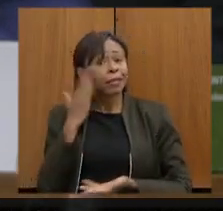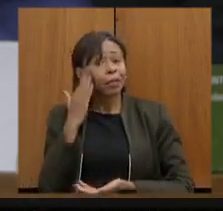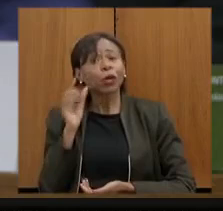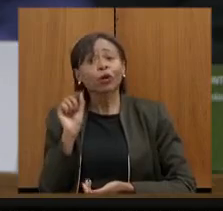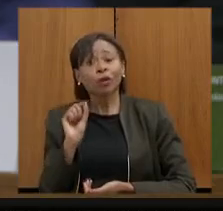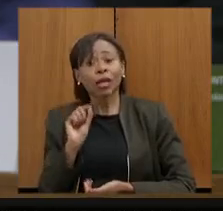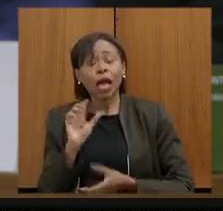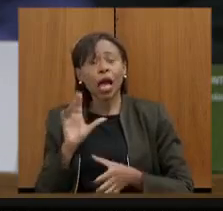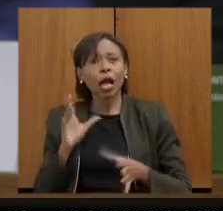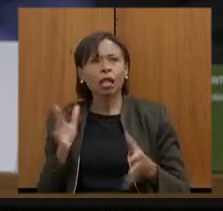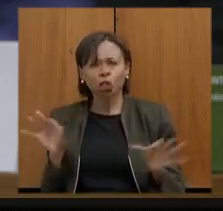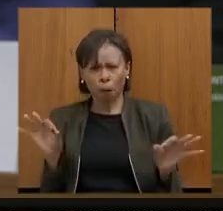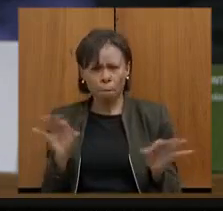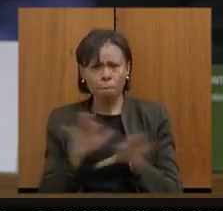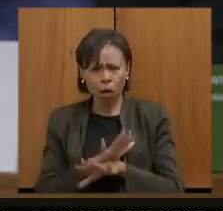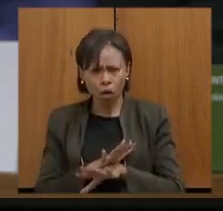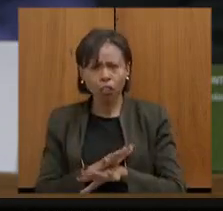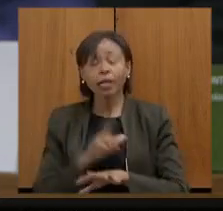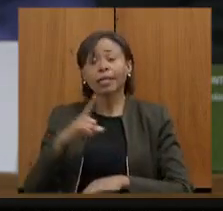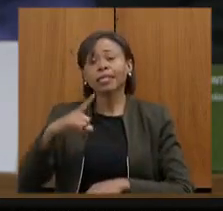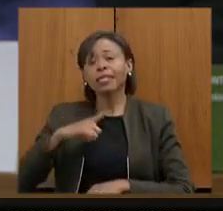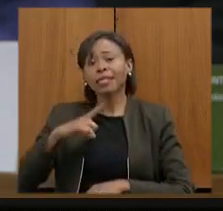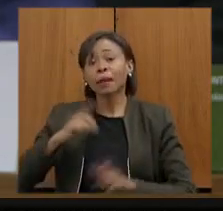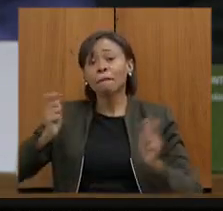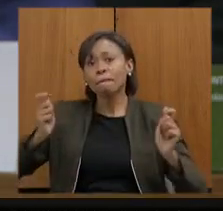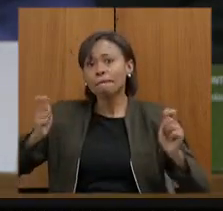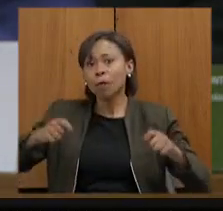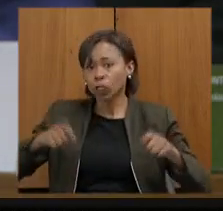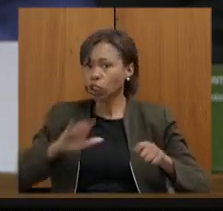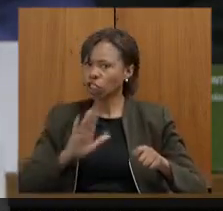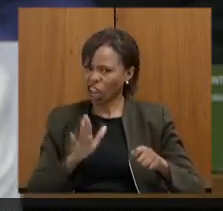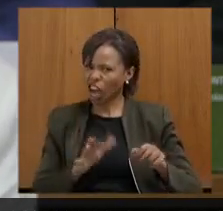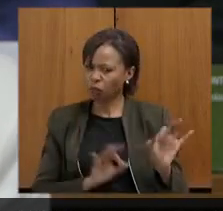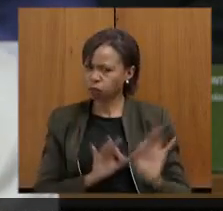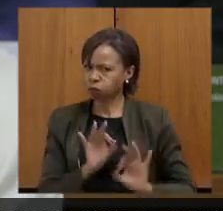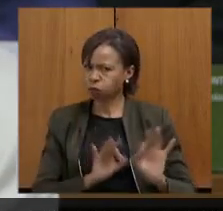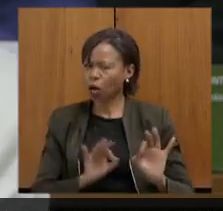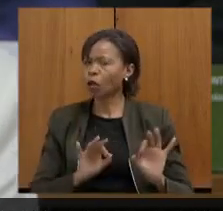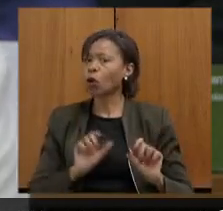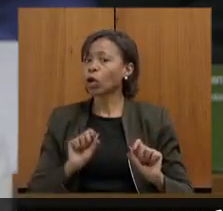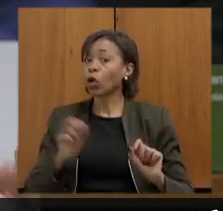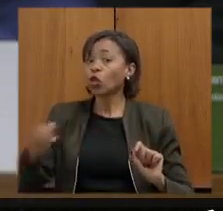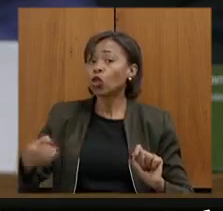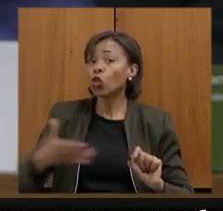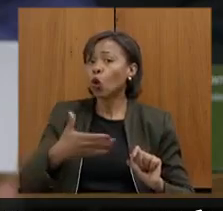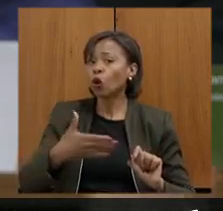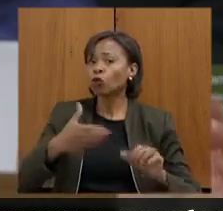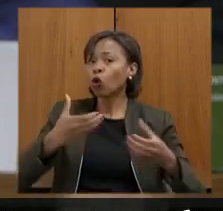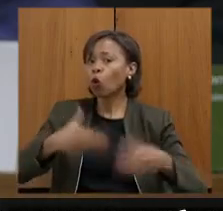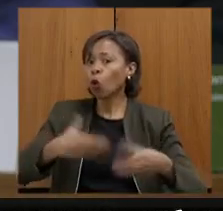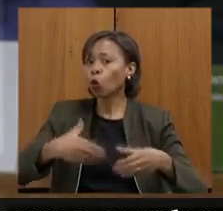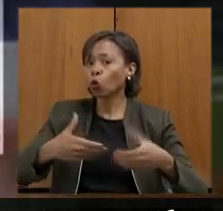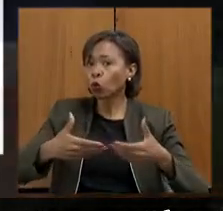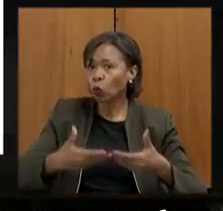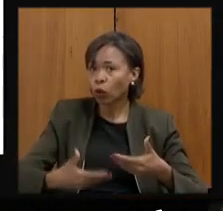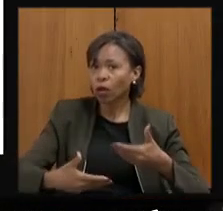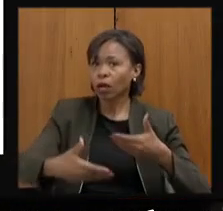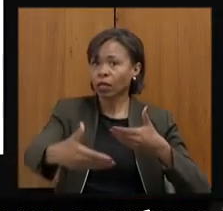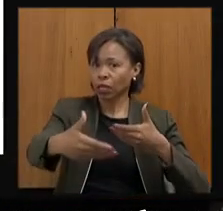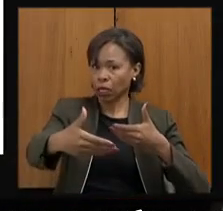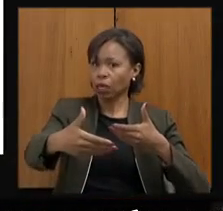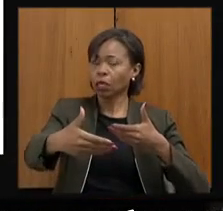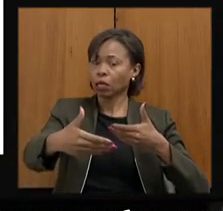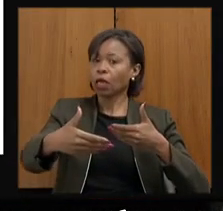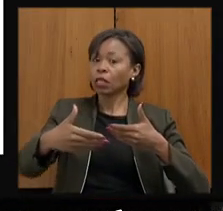da conclusão desse processo, teríamos condição, já estamos planejando, um processo de um novo concurso, findo esse prazo das